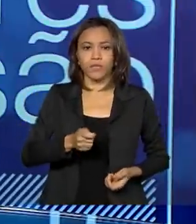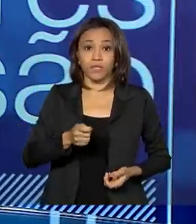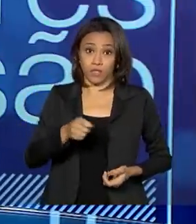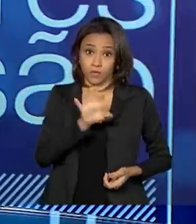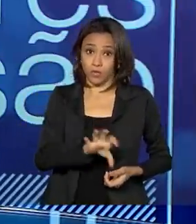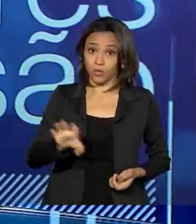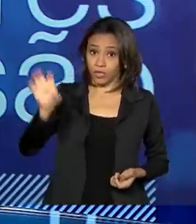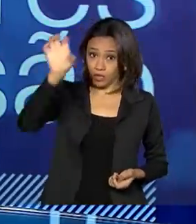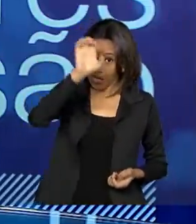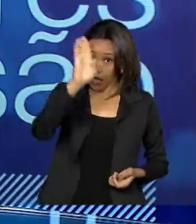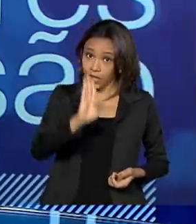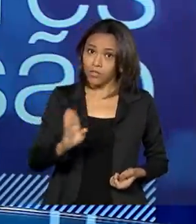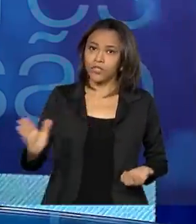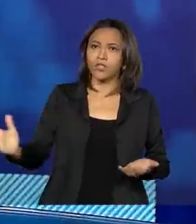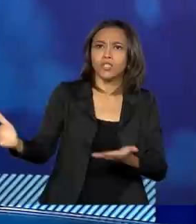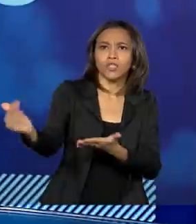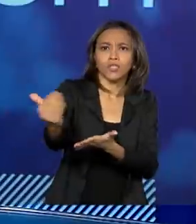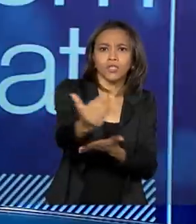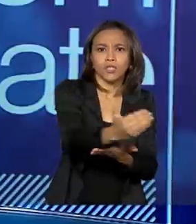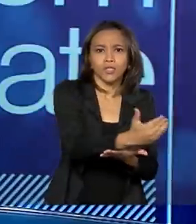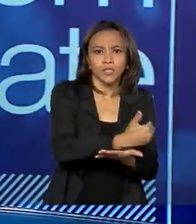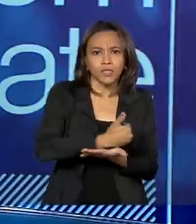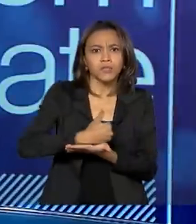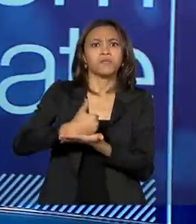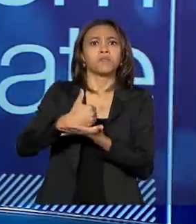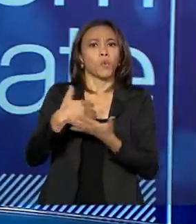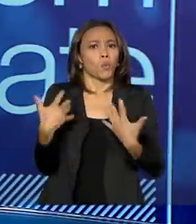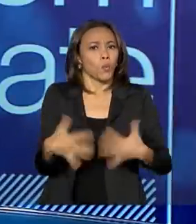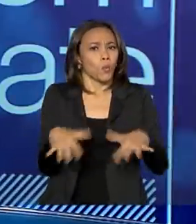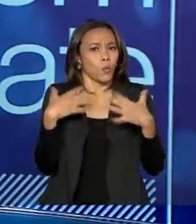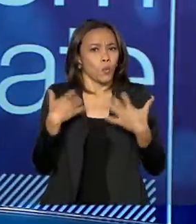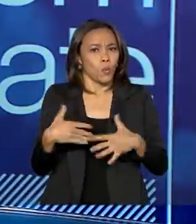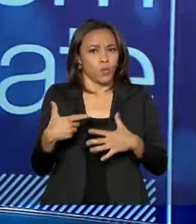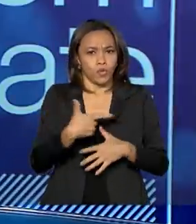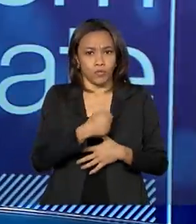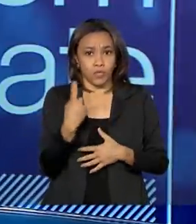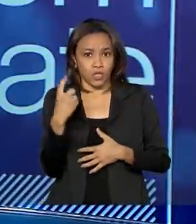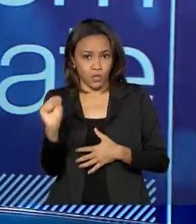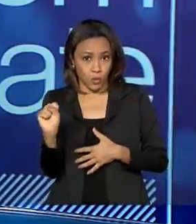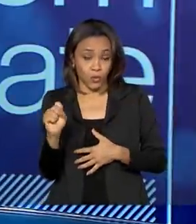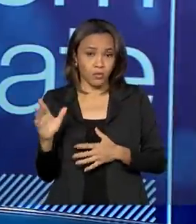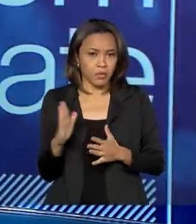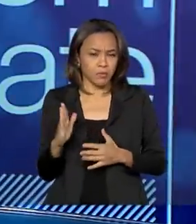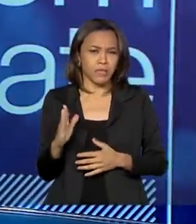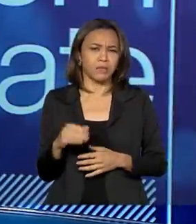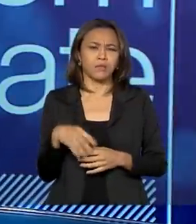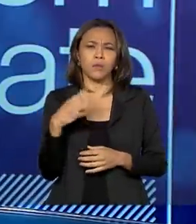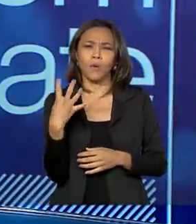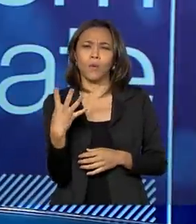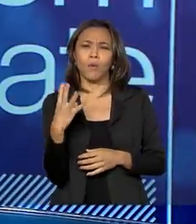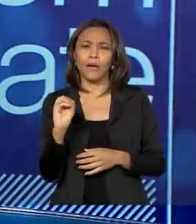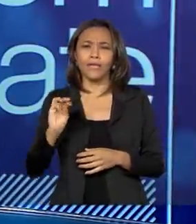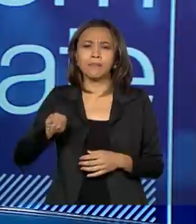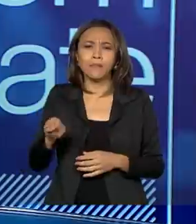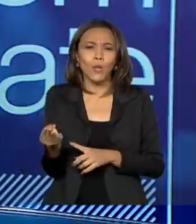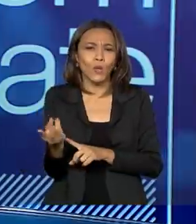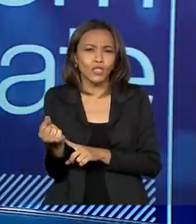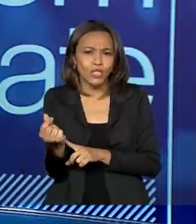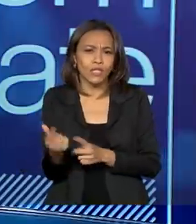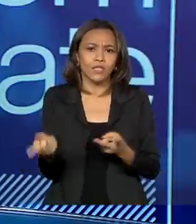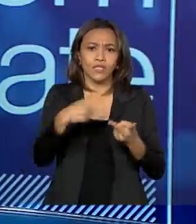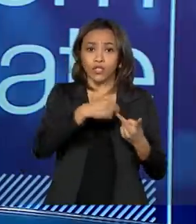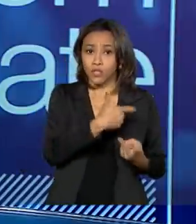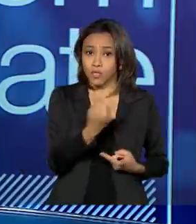nós tivemos uma arrecadação expressiva no ano de 2018, arrecadação era em torno de 40 milhões, em